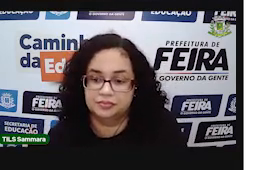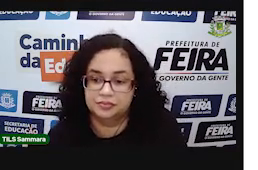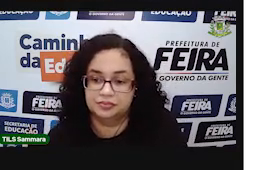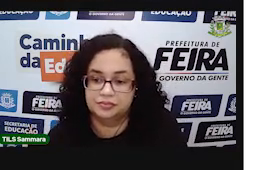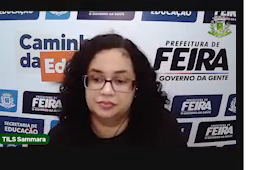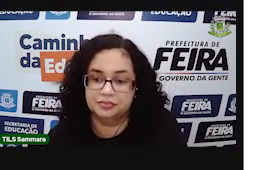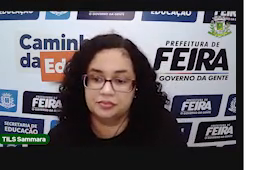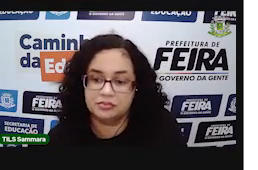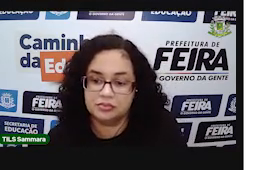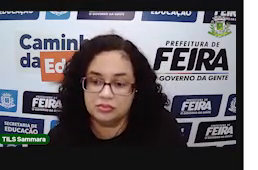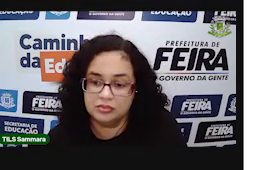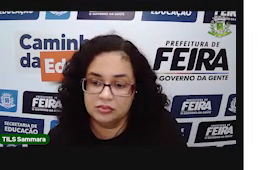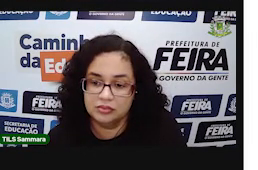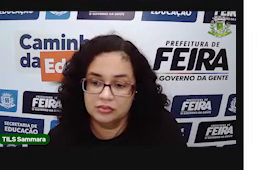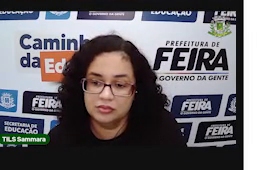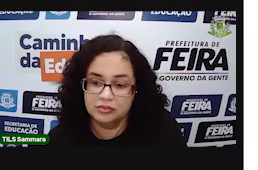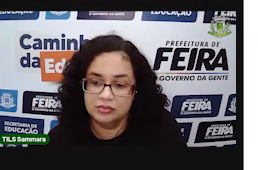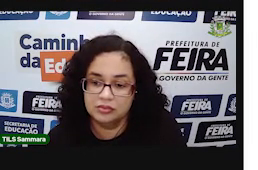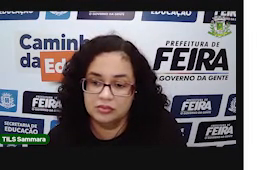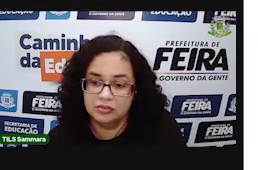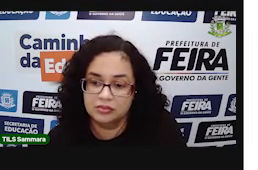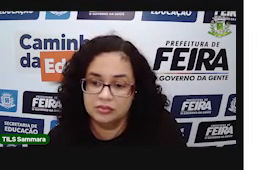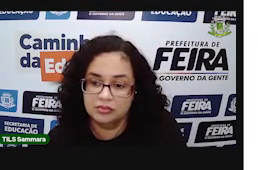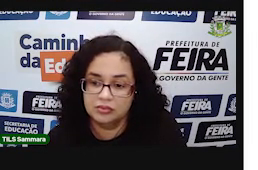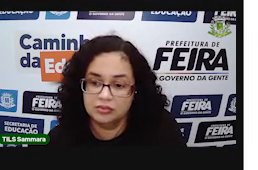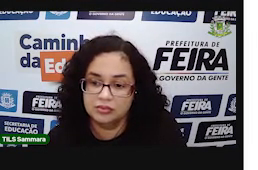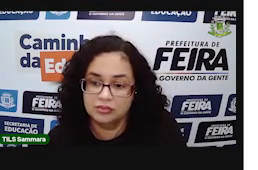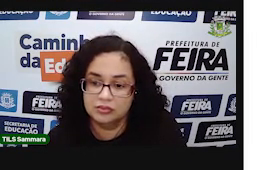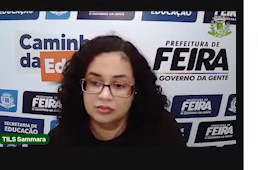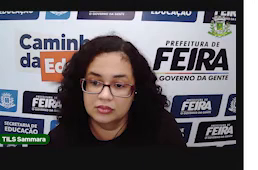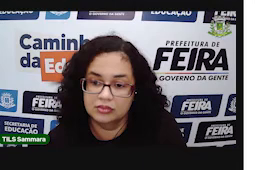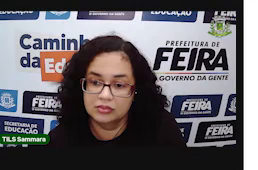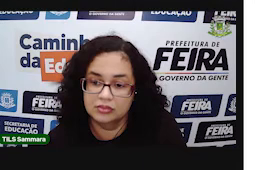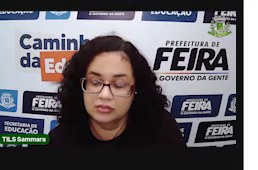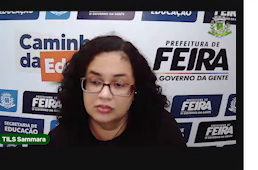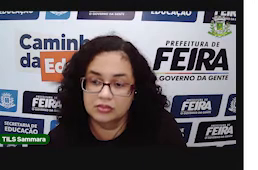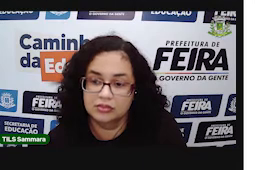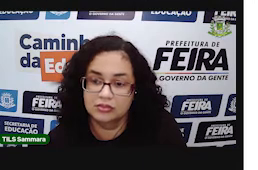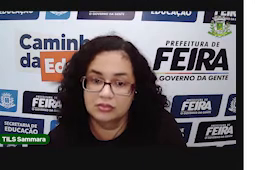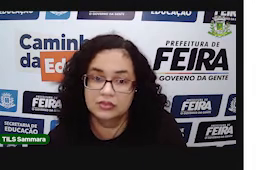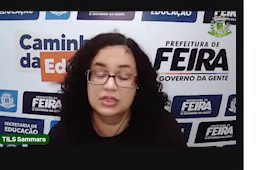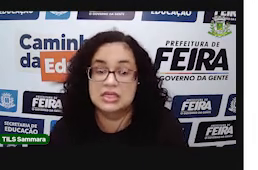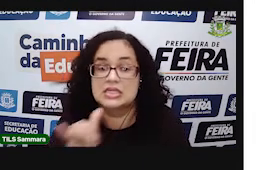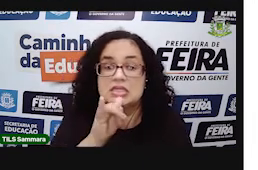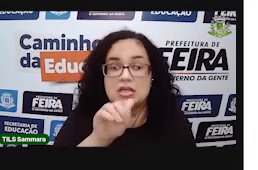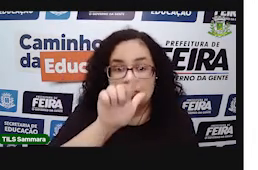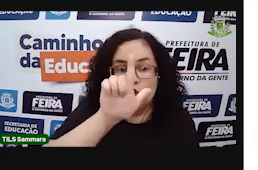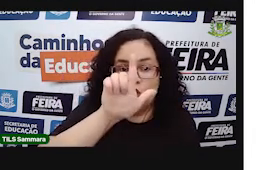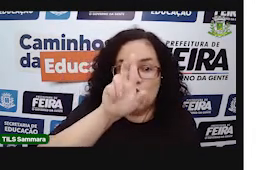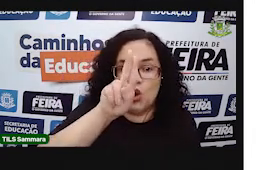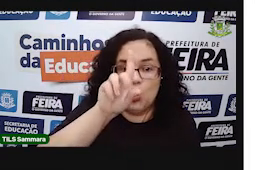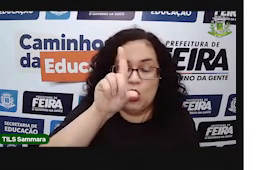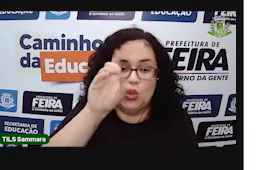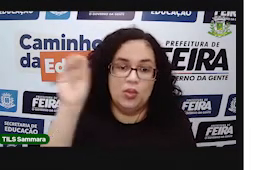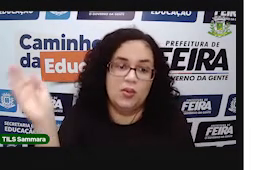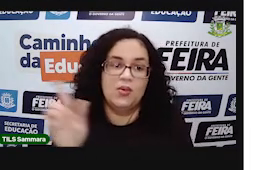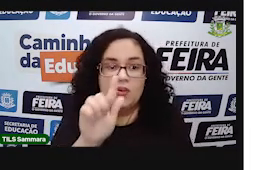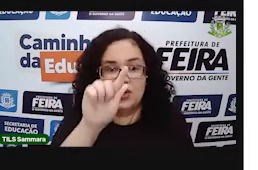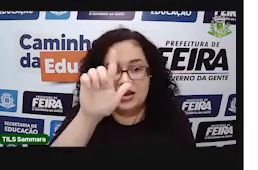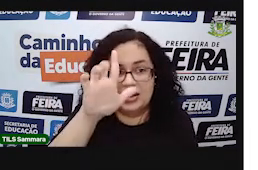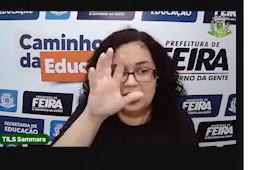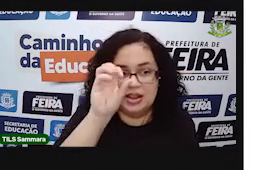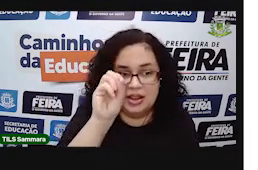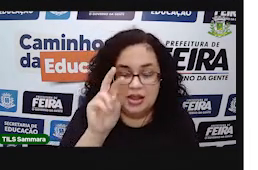Você pode ir na sua loja de aplicativos aí no seu celular e baixar um, por exemplo, chamado de Ludo Club.